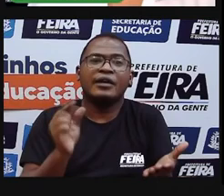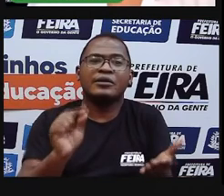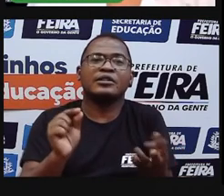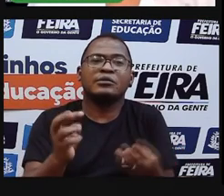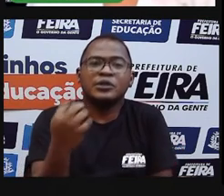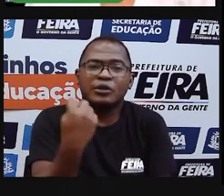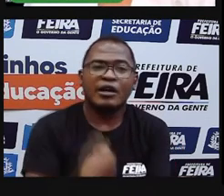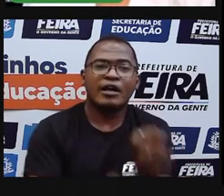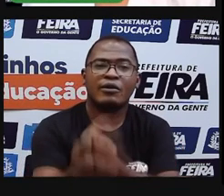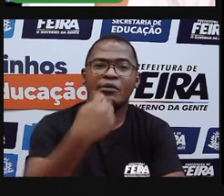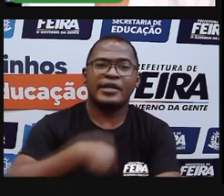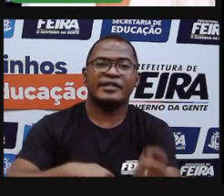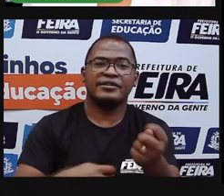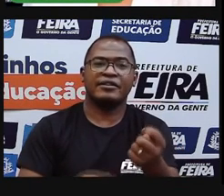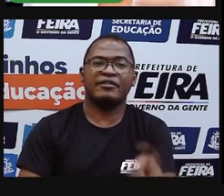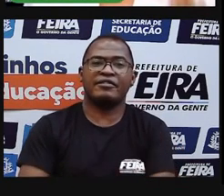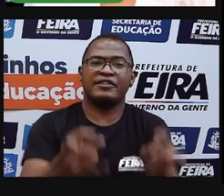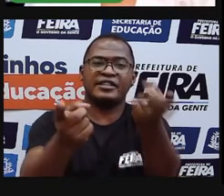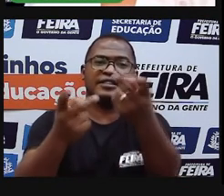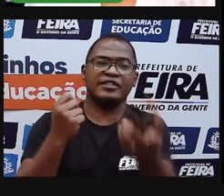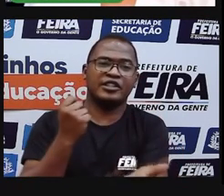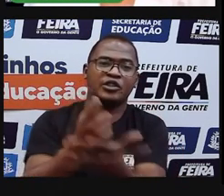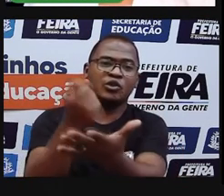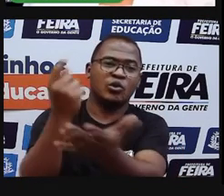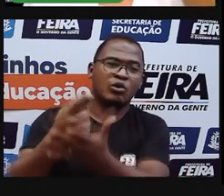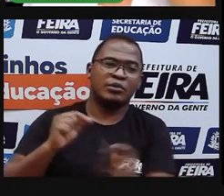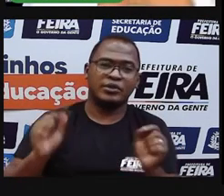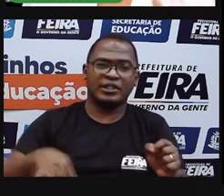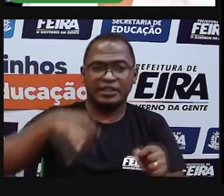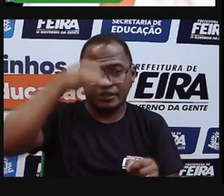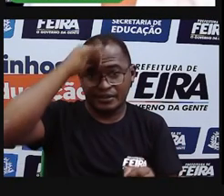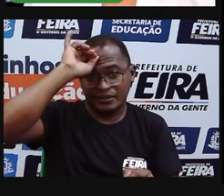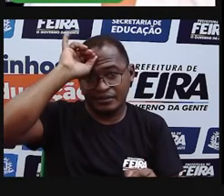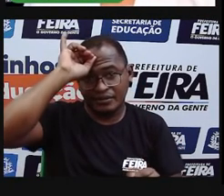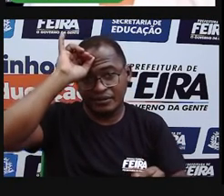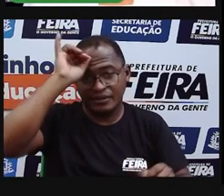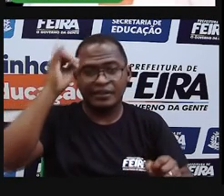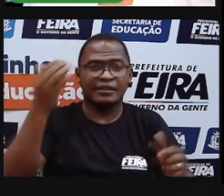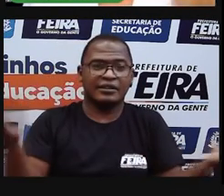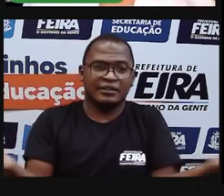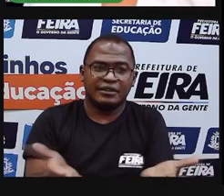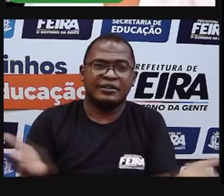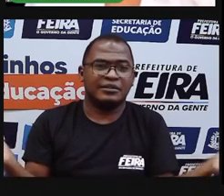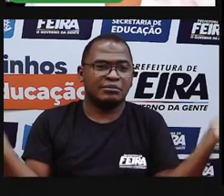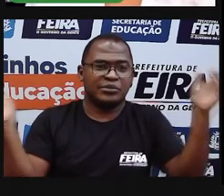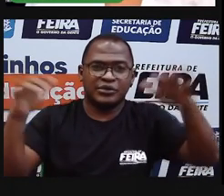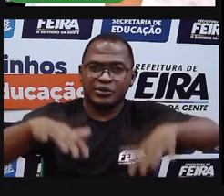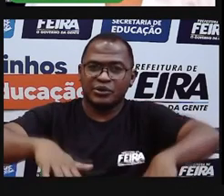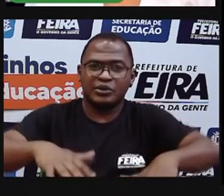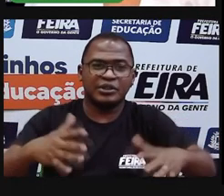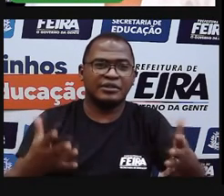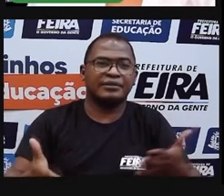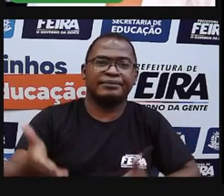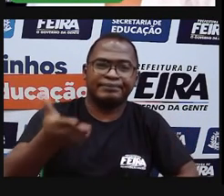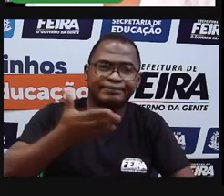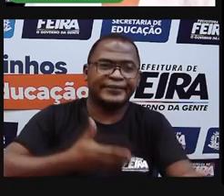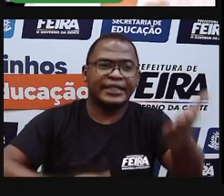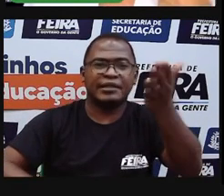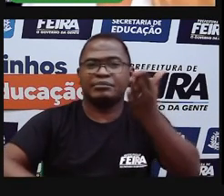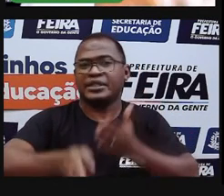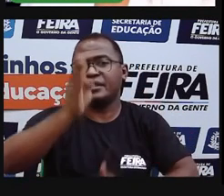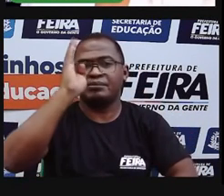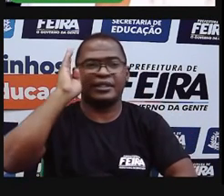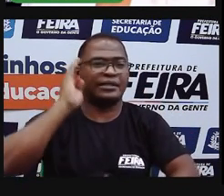gado ao lado de uma feira periódica. Então, com a passagem daqueles tropeiros, daquelas pessoas sempre passando naquele local,